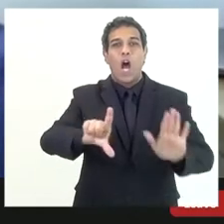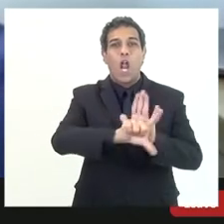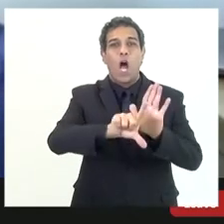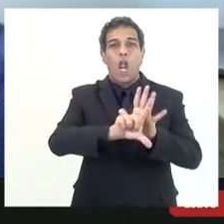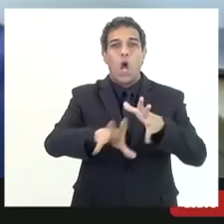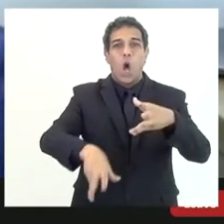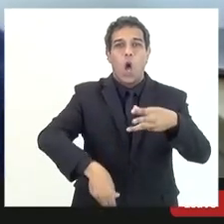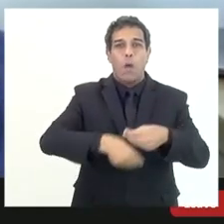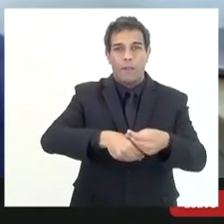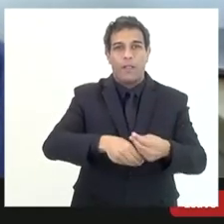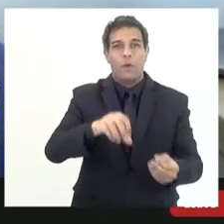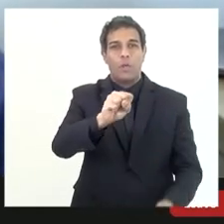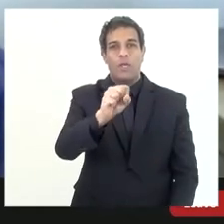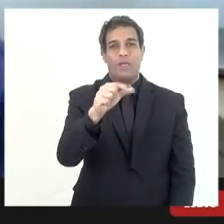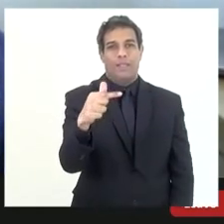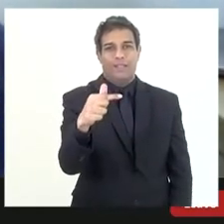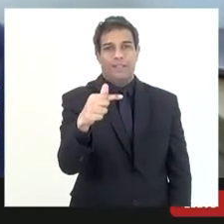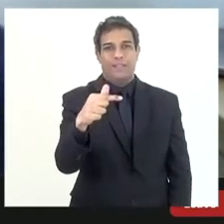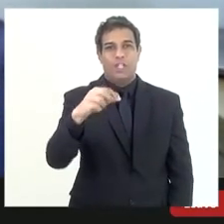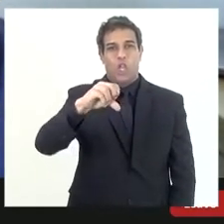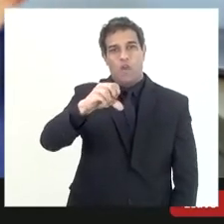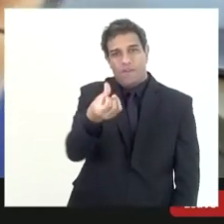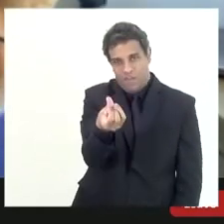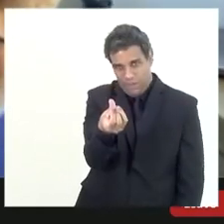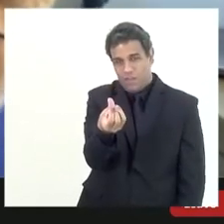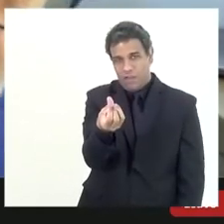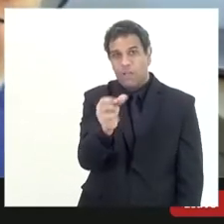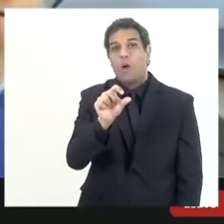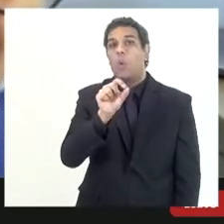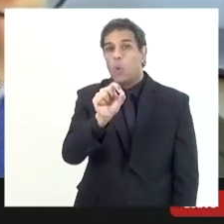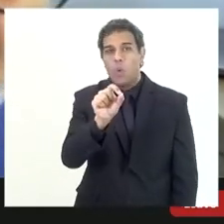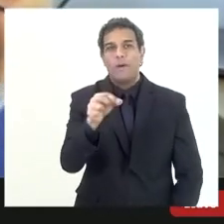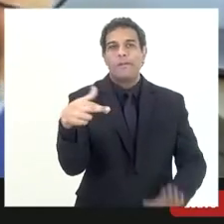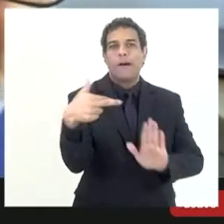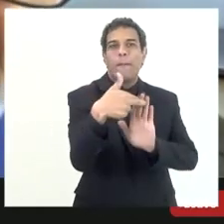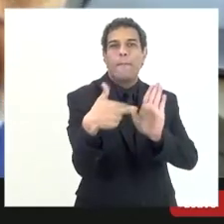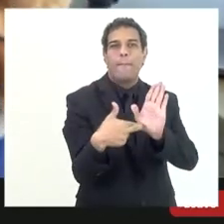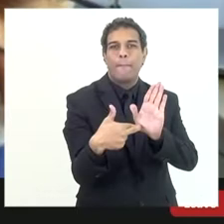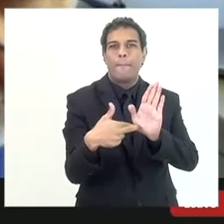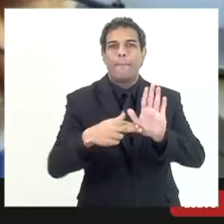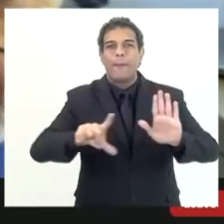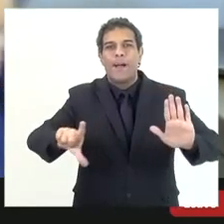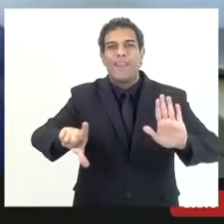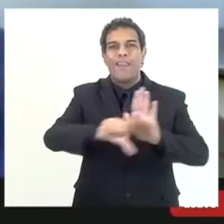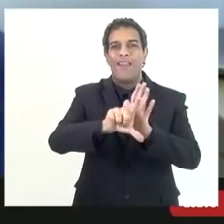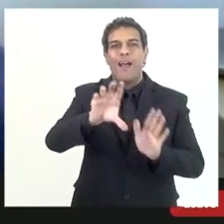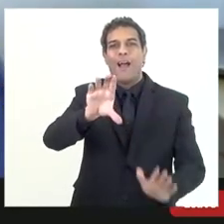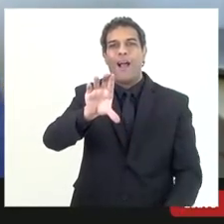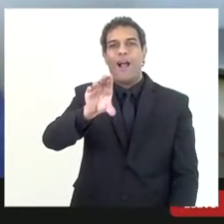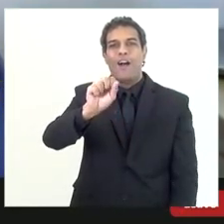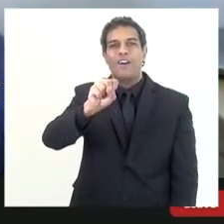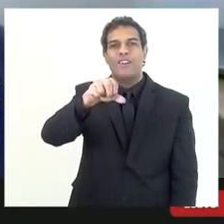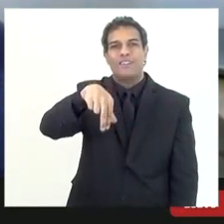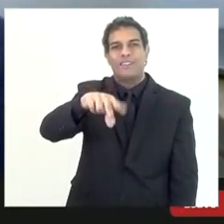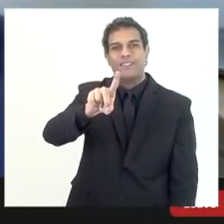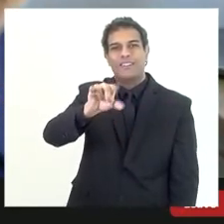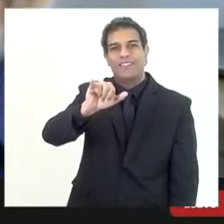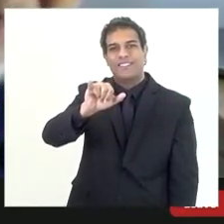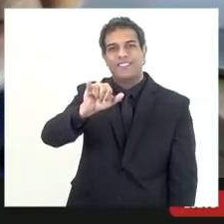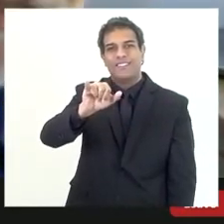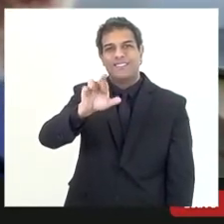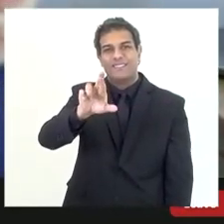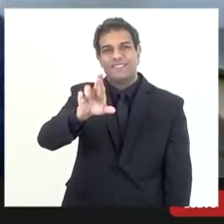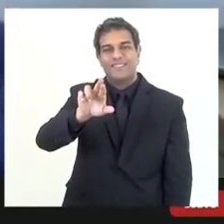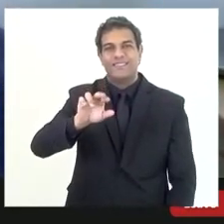8796 e é a indigitada lei que tanto prejuízo